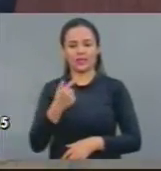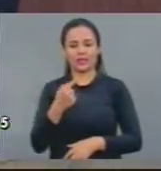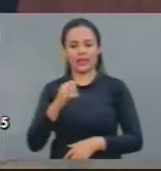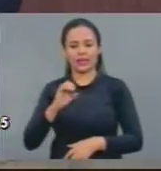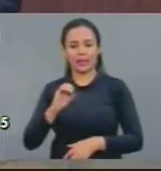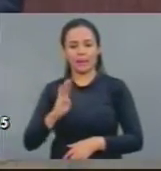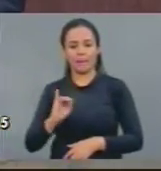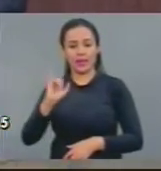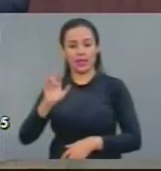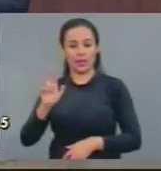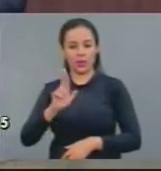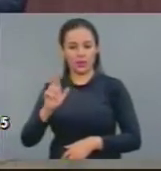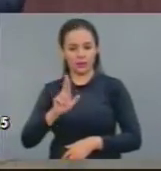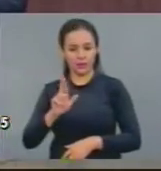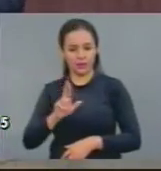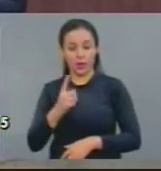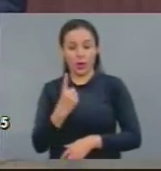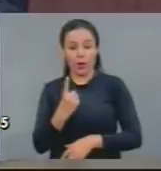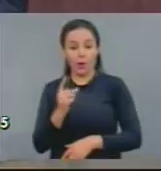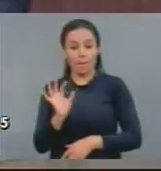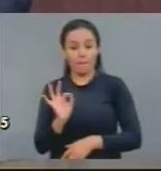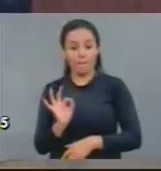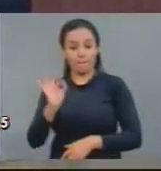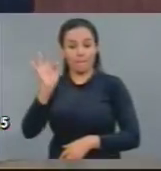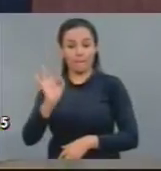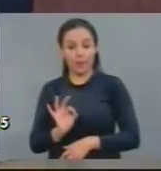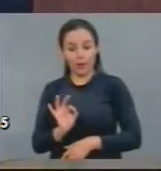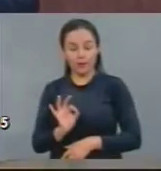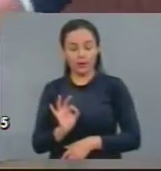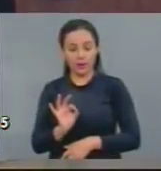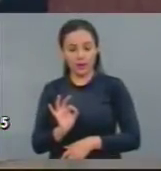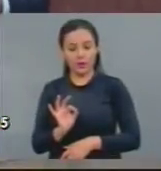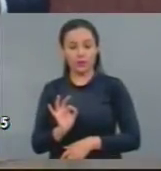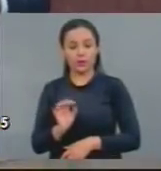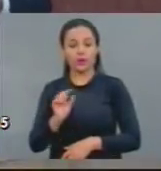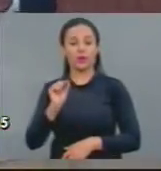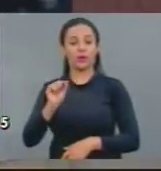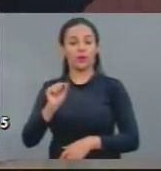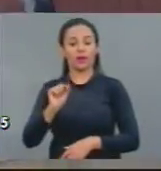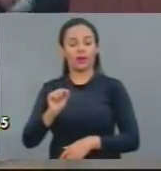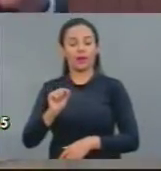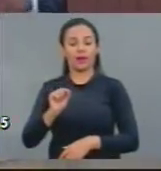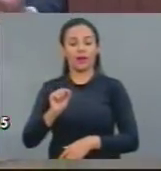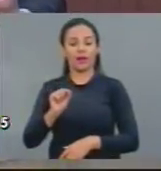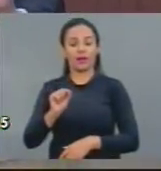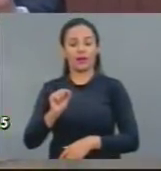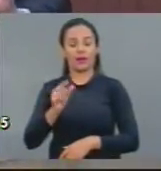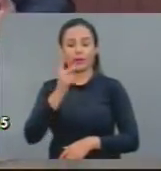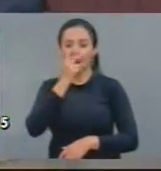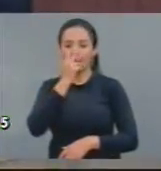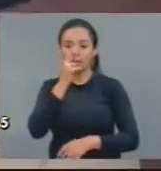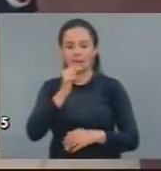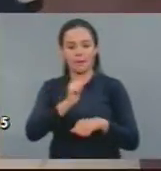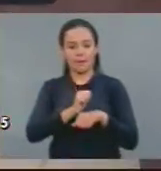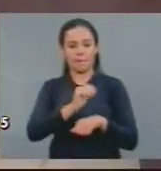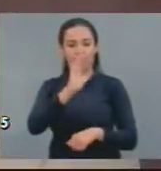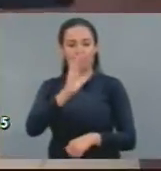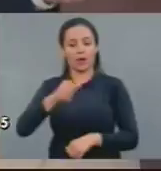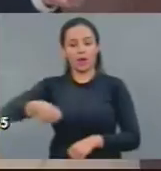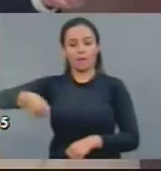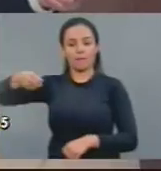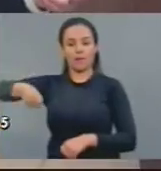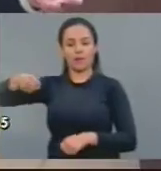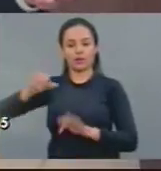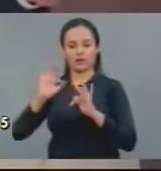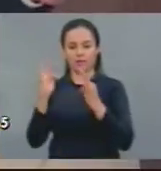1% da taxa Selic representa mais do que o Bolsa Família inteiro, o Bolsa Família hoje custa